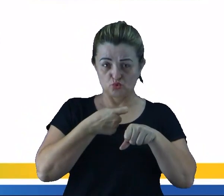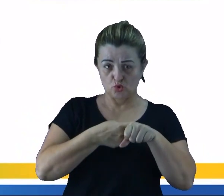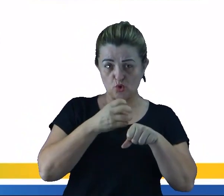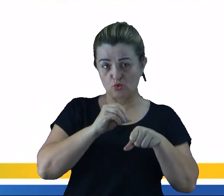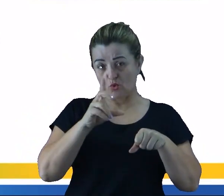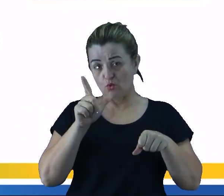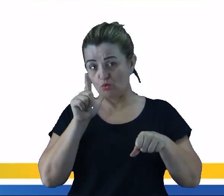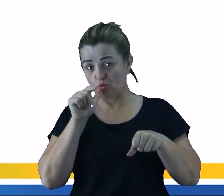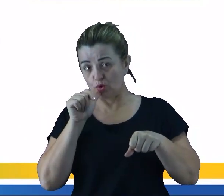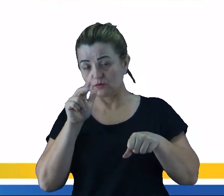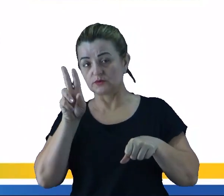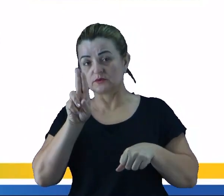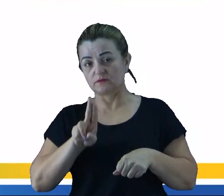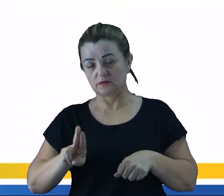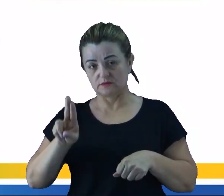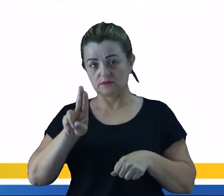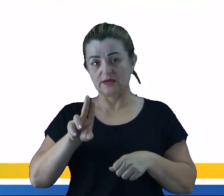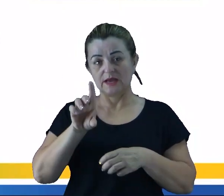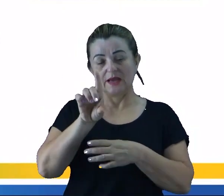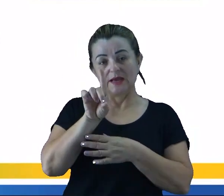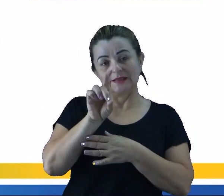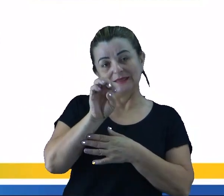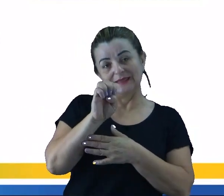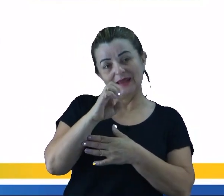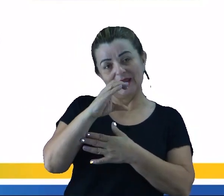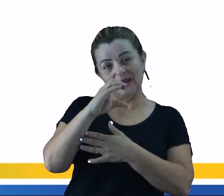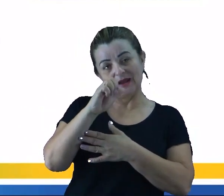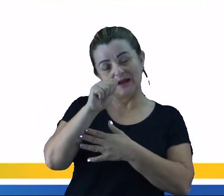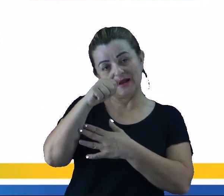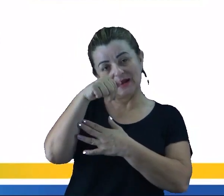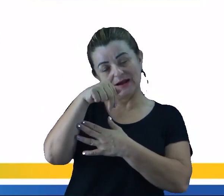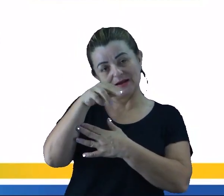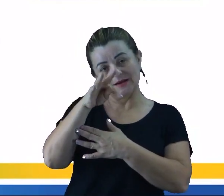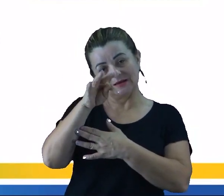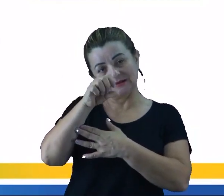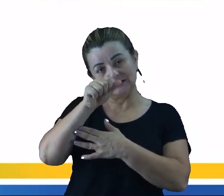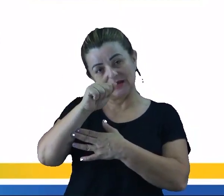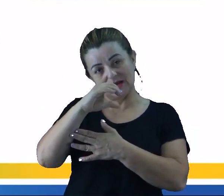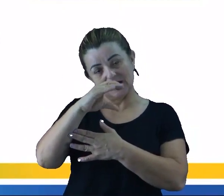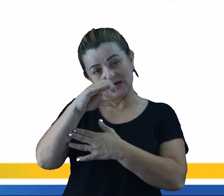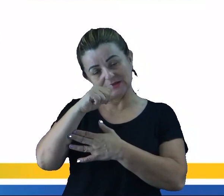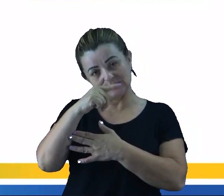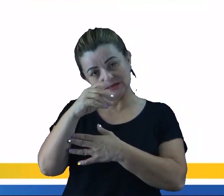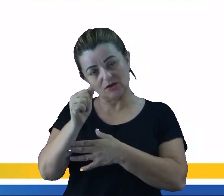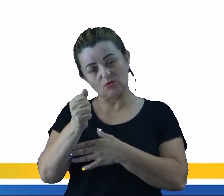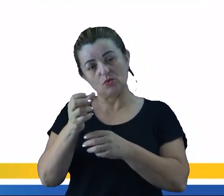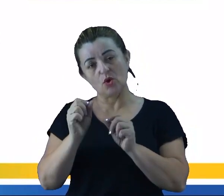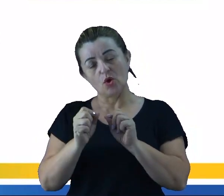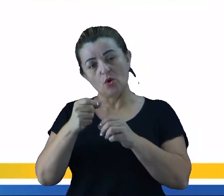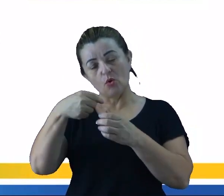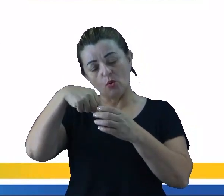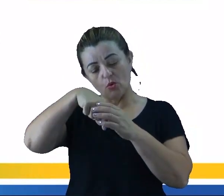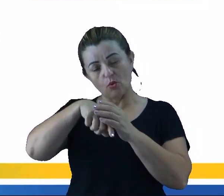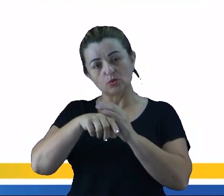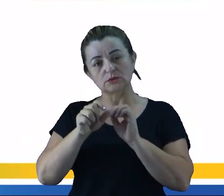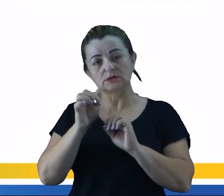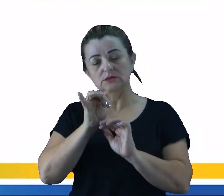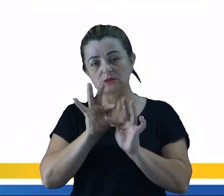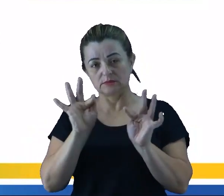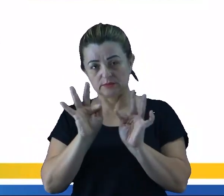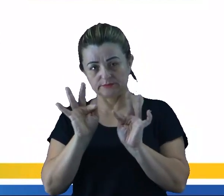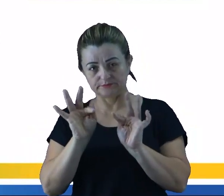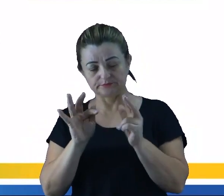líquido, gente vai utilizar a decantação, a centrifugação ou a filtração simples. Se for duas